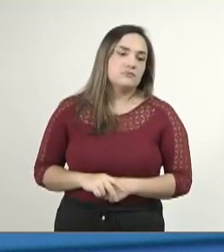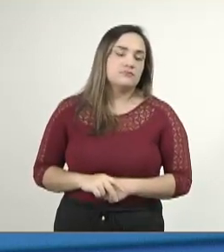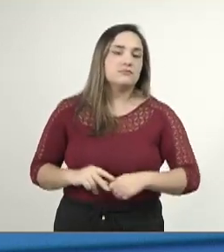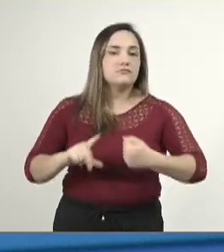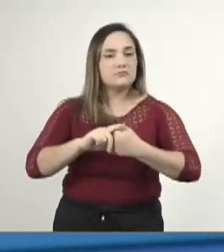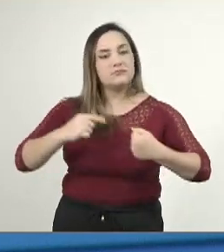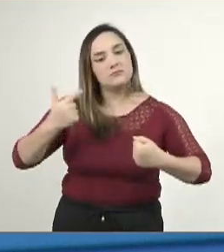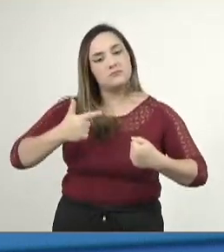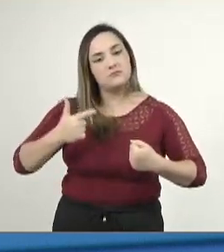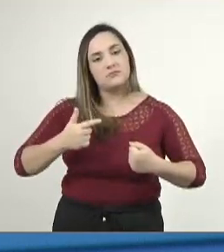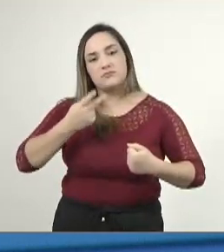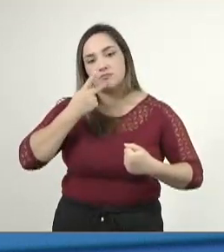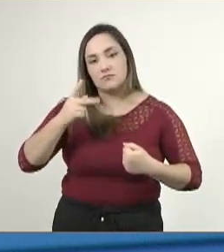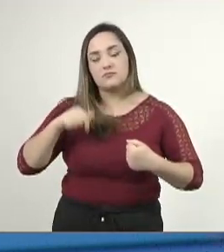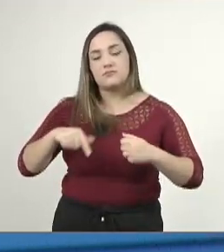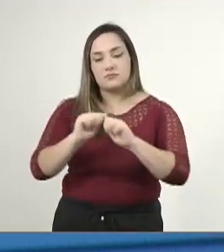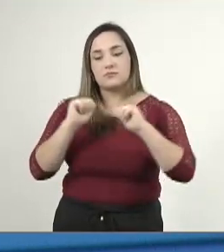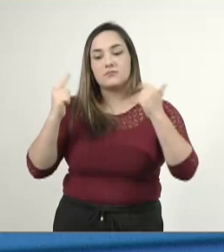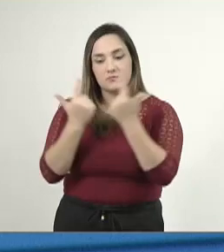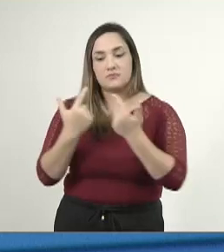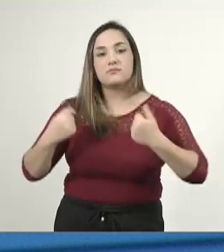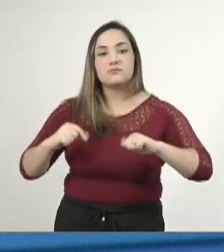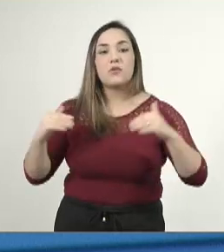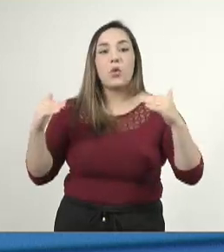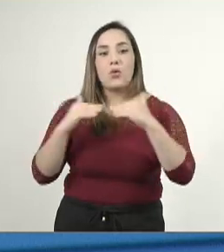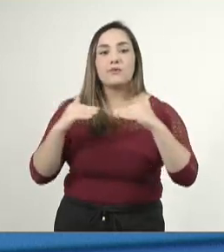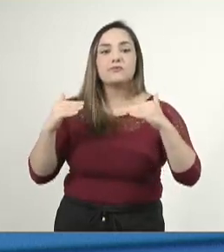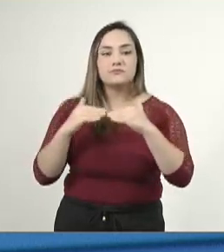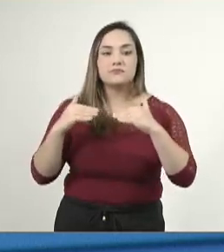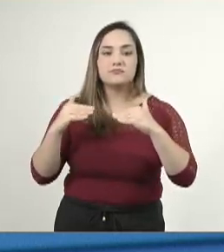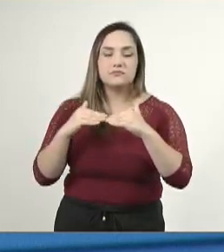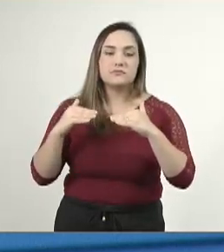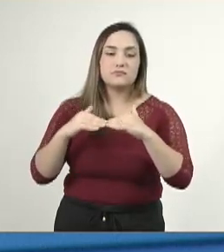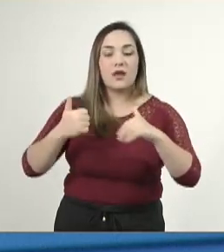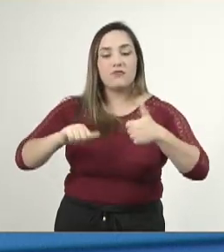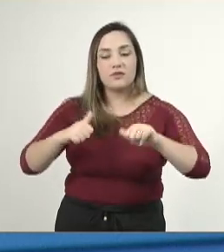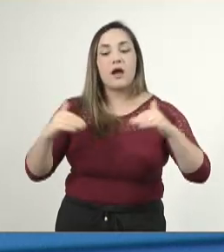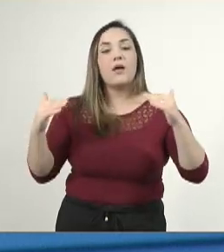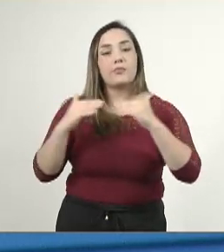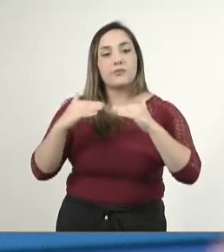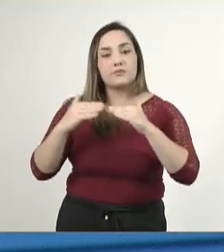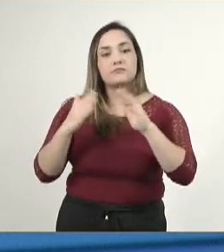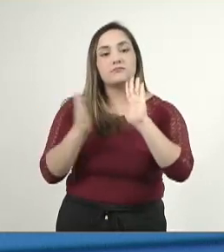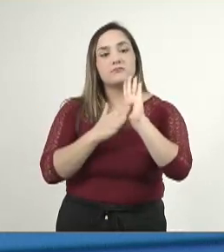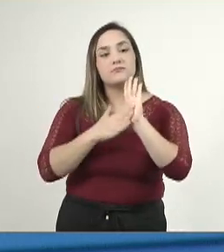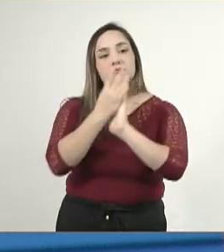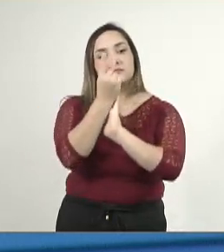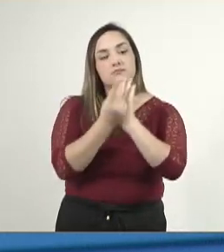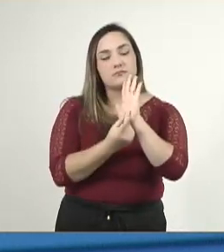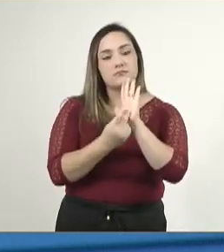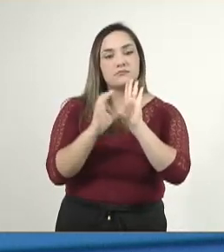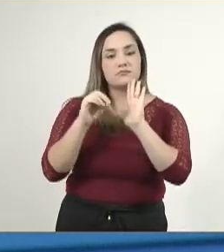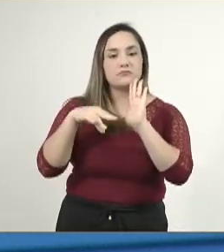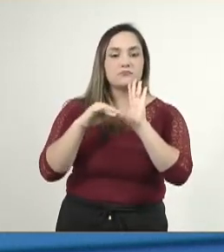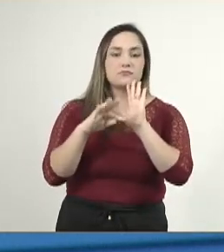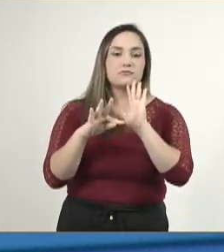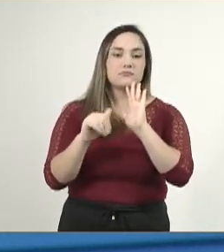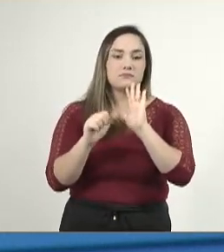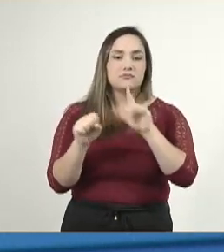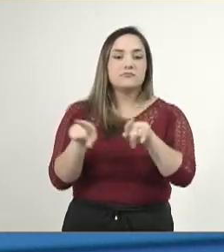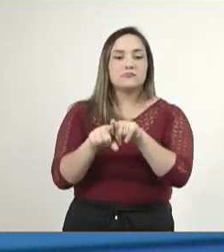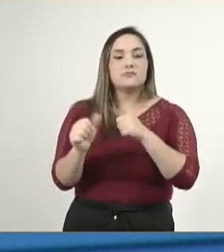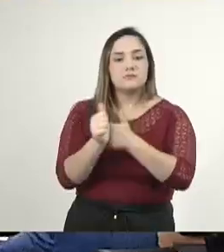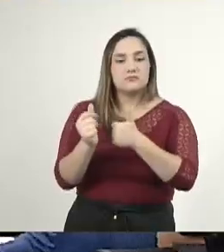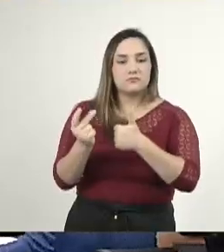2º manda que a Assembleia aprova, aprecie e aprova a apresentação de contas, e o Tribunal de Contas também.